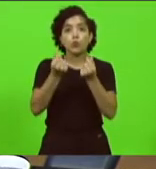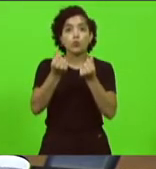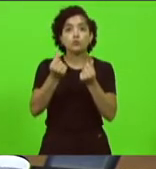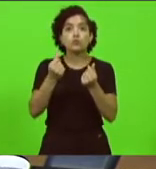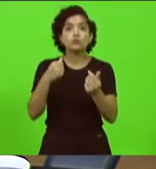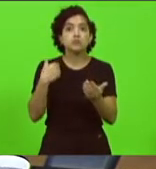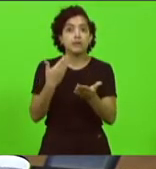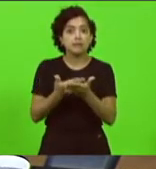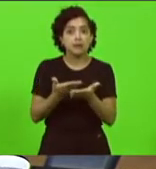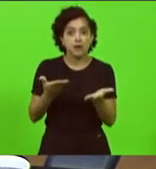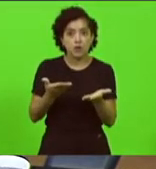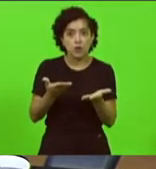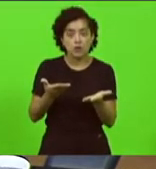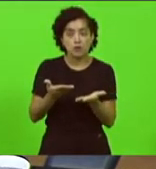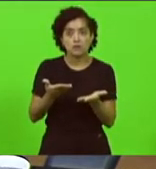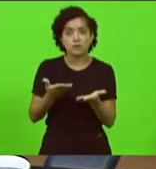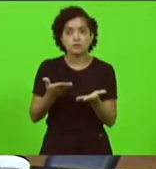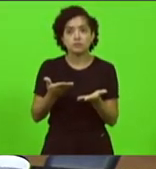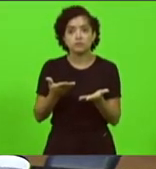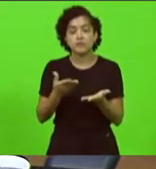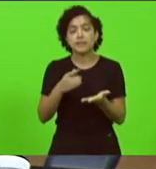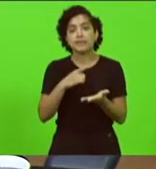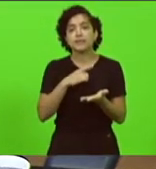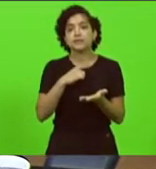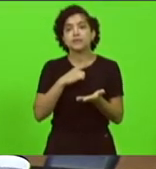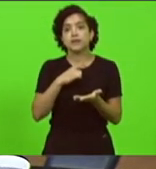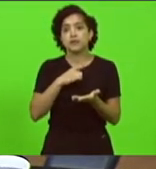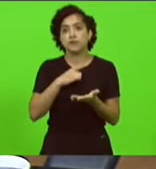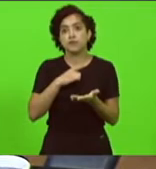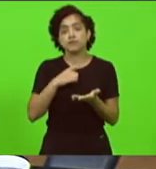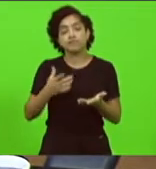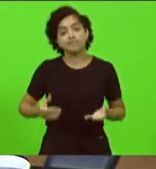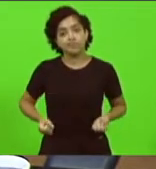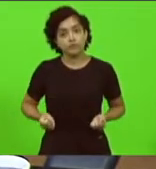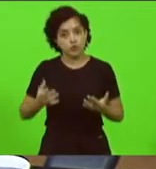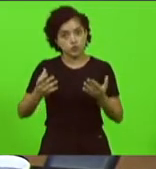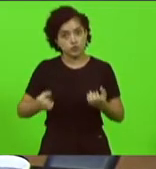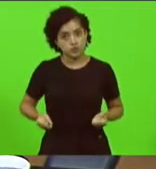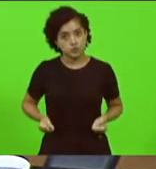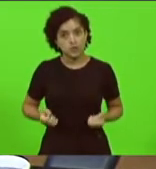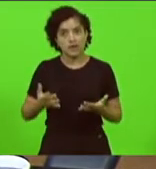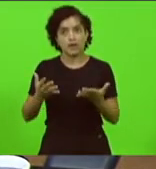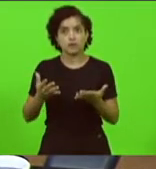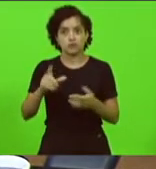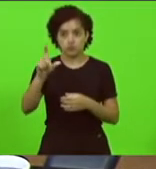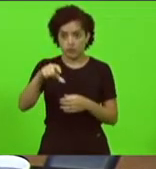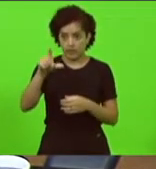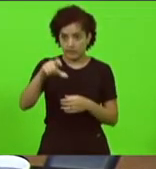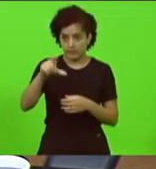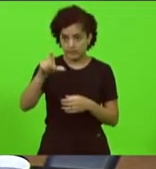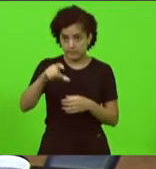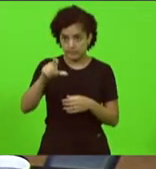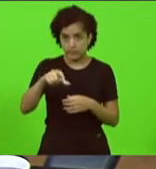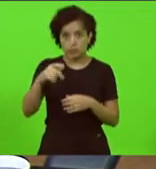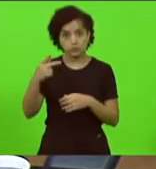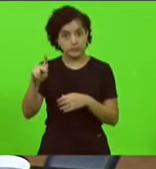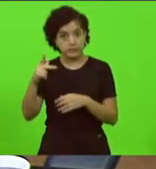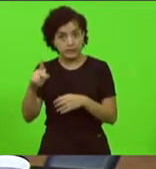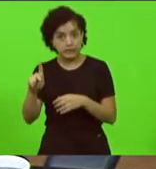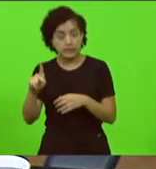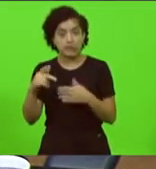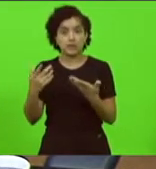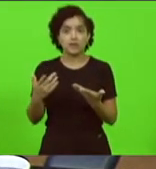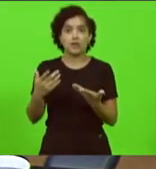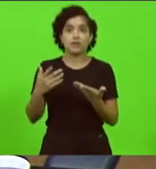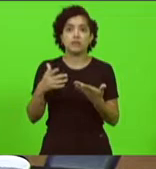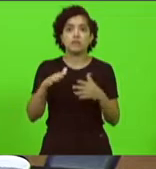com o presidente da república foi os gastos do cartão corporativo dele com as motociatas com